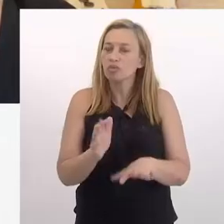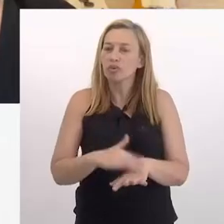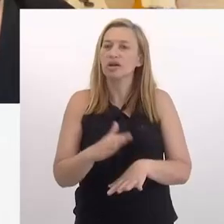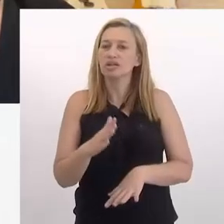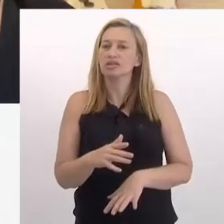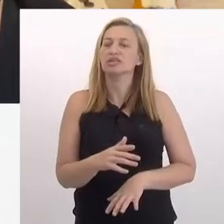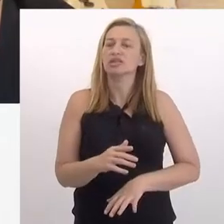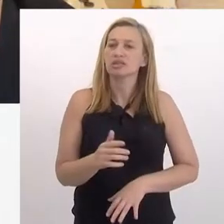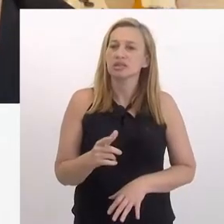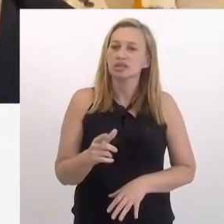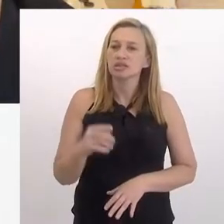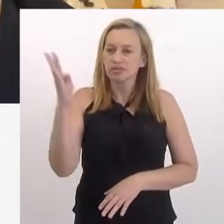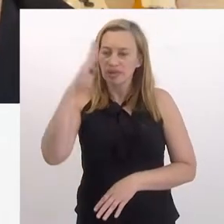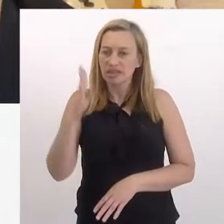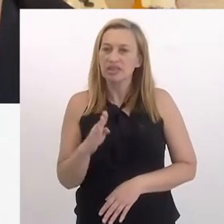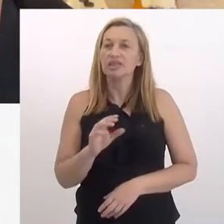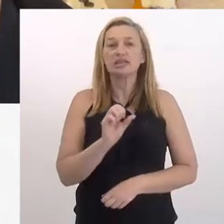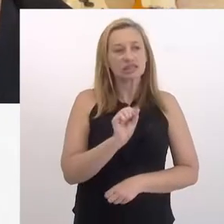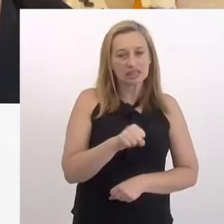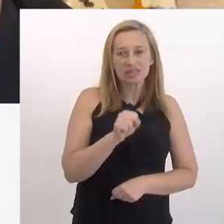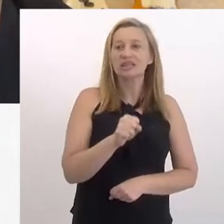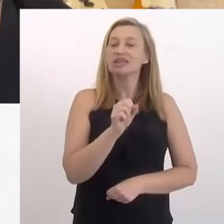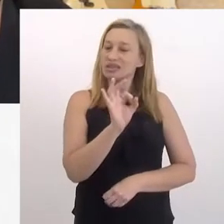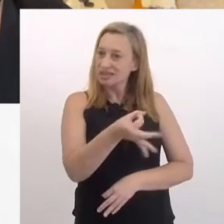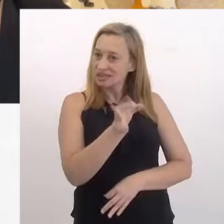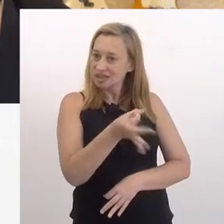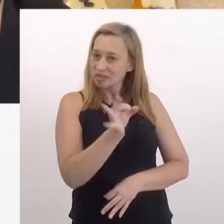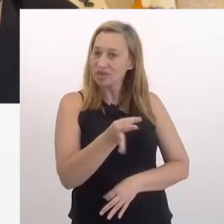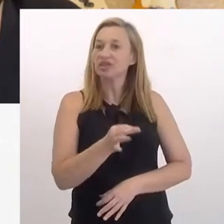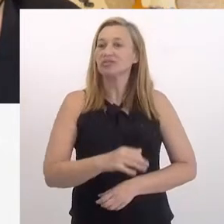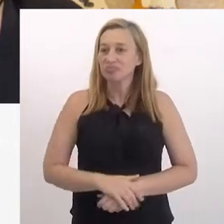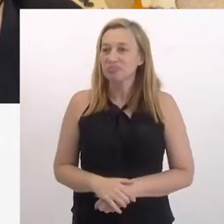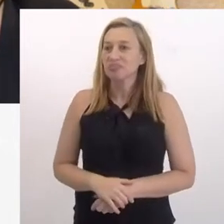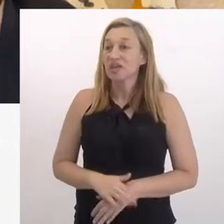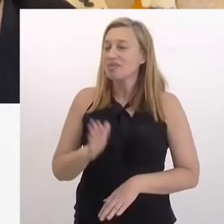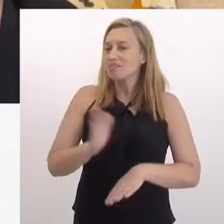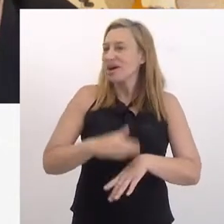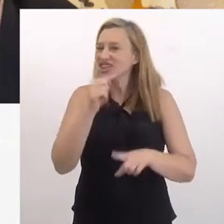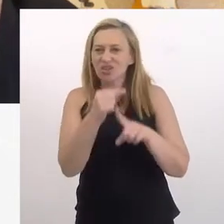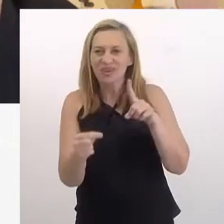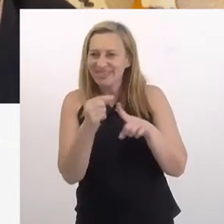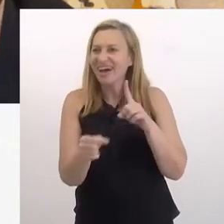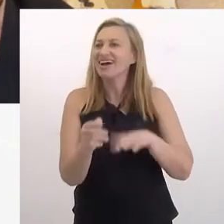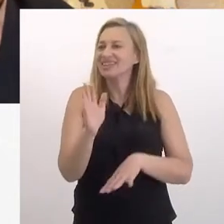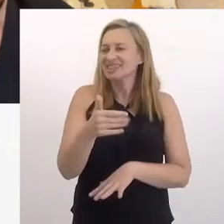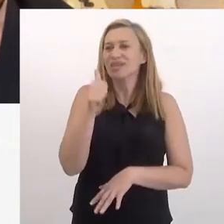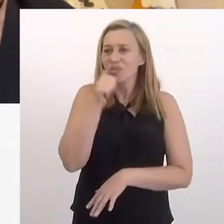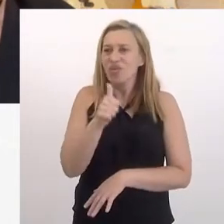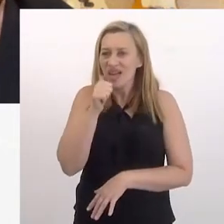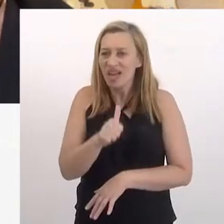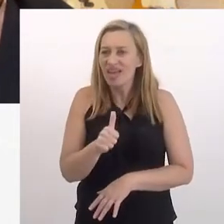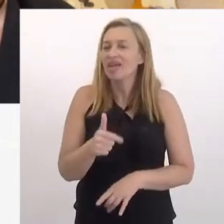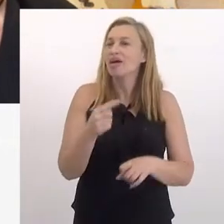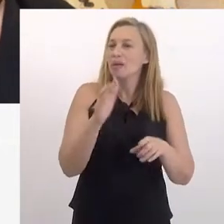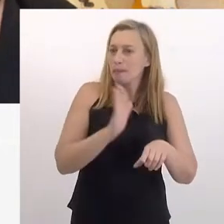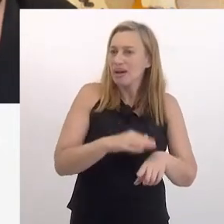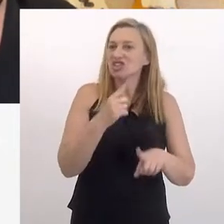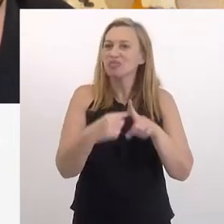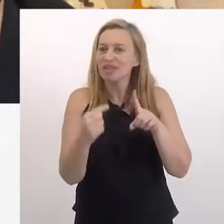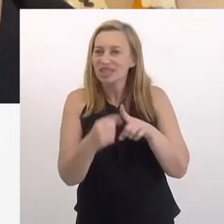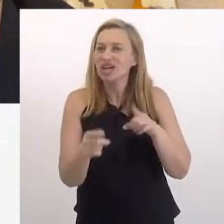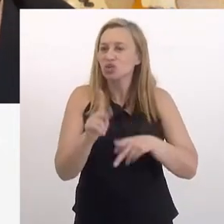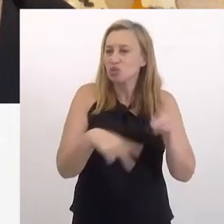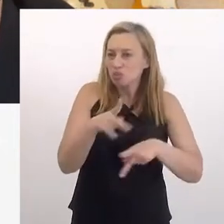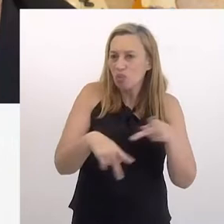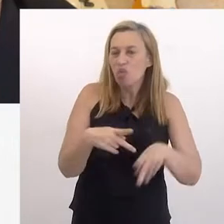são a grande maioria do povo brasileiro. Exatamente. Mais da metade do povo brasileiro é mulher, mais da